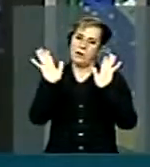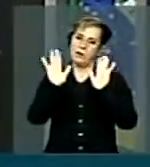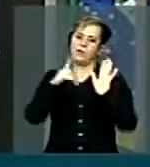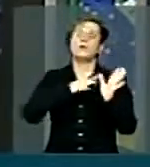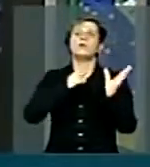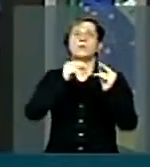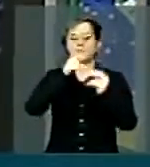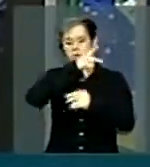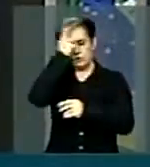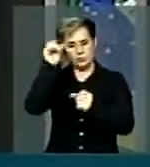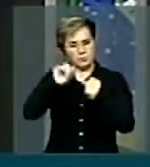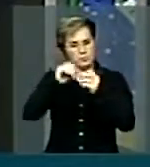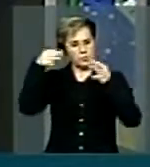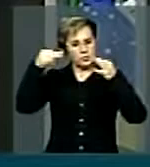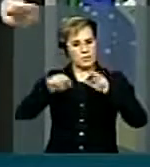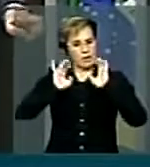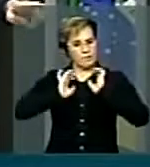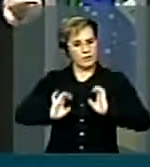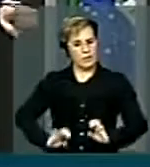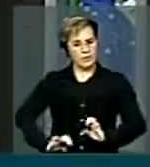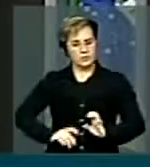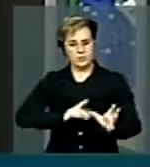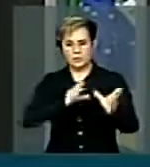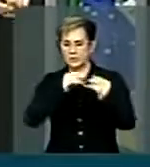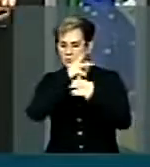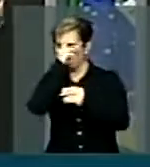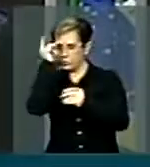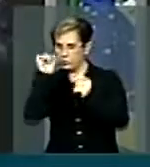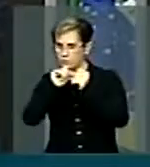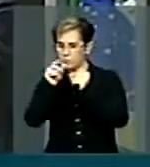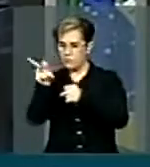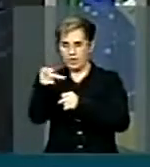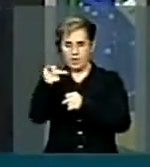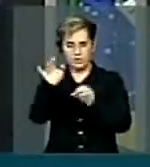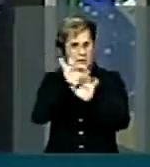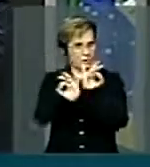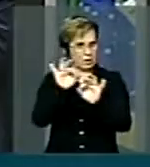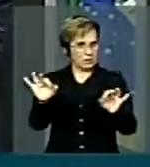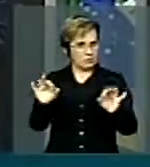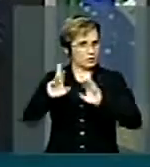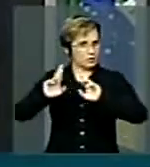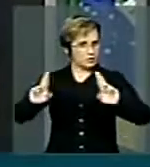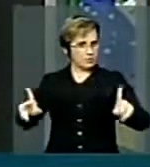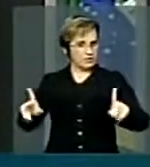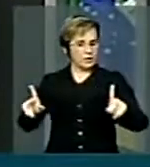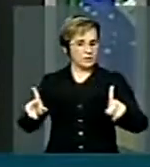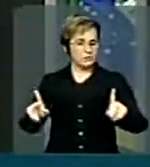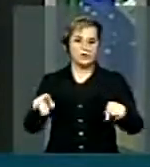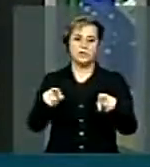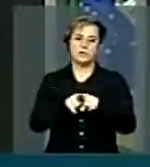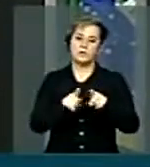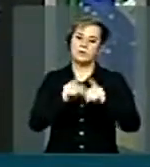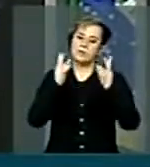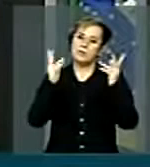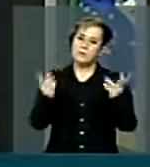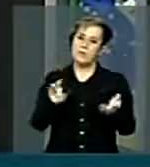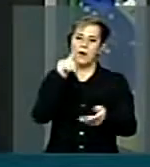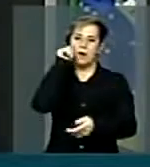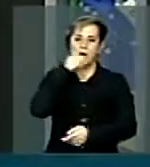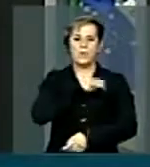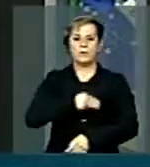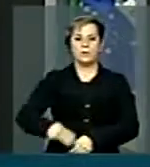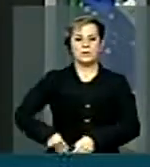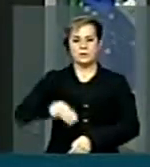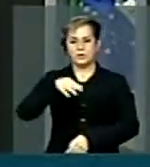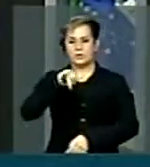corretamente e eticamente, e gente que não age nem corretamente nem eticamente. E, da mesma maneira, a ministra Miriam Belchior,